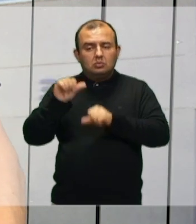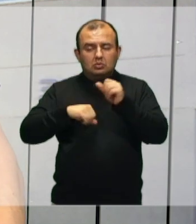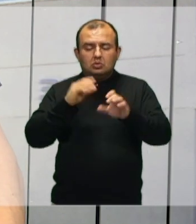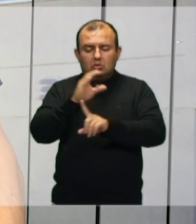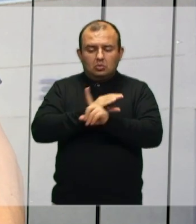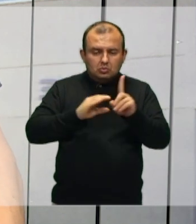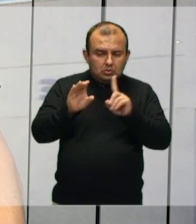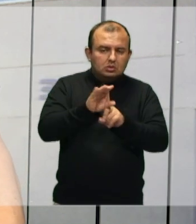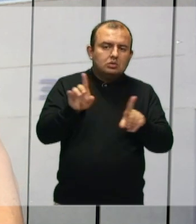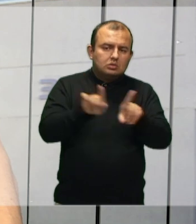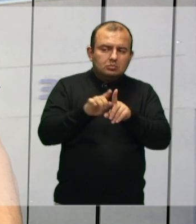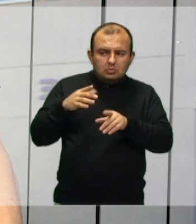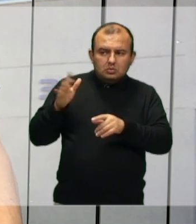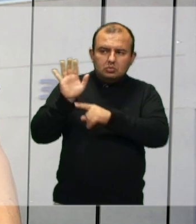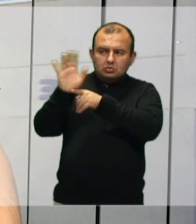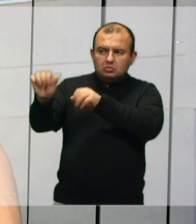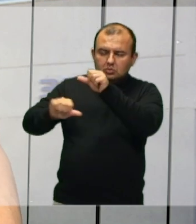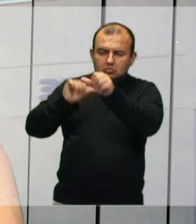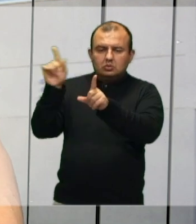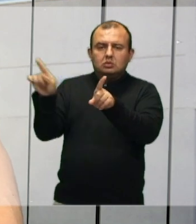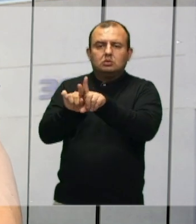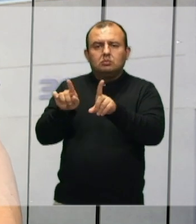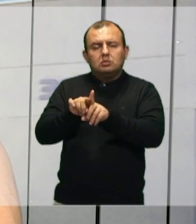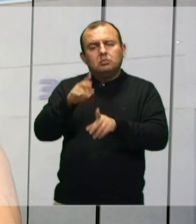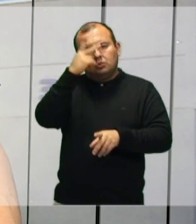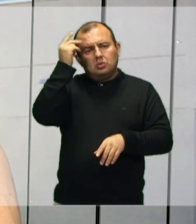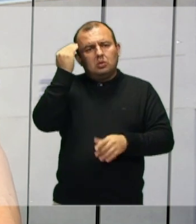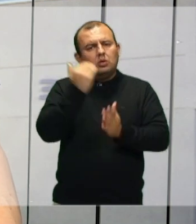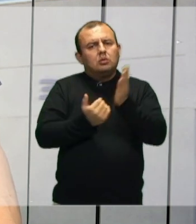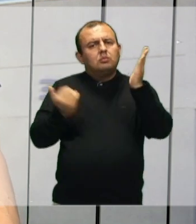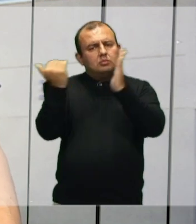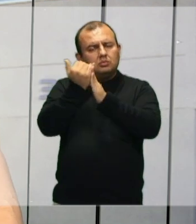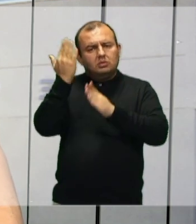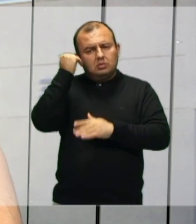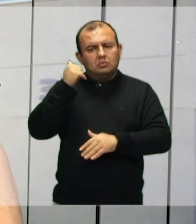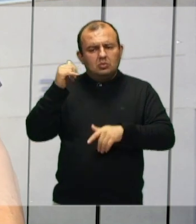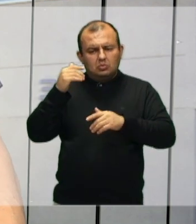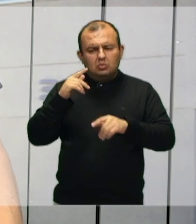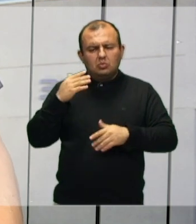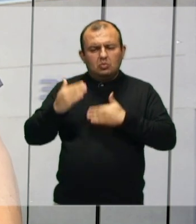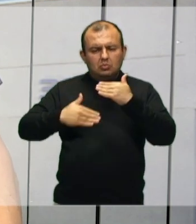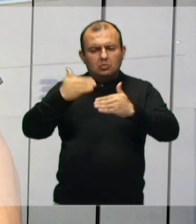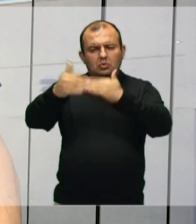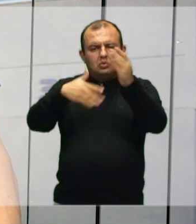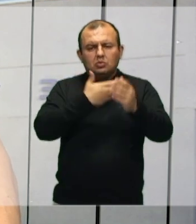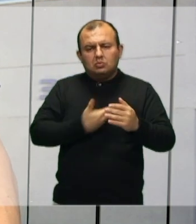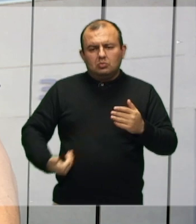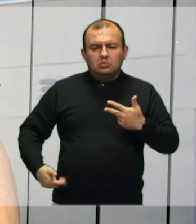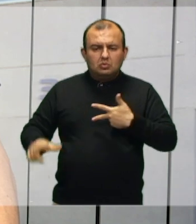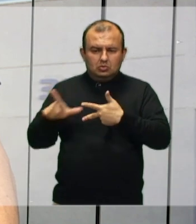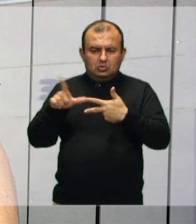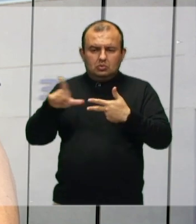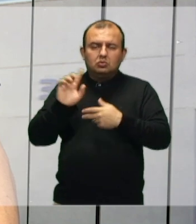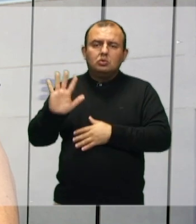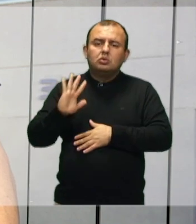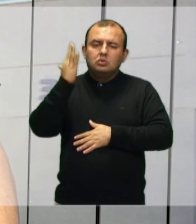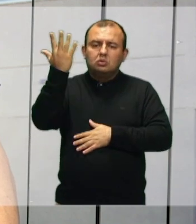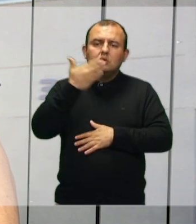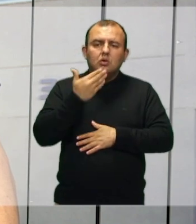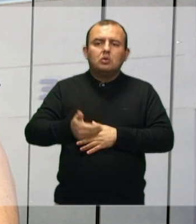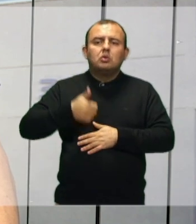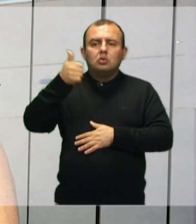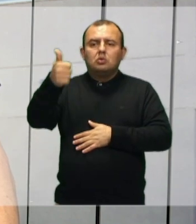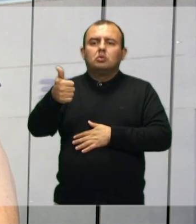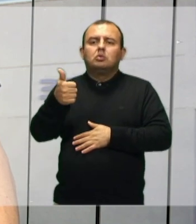comunidade. E que o quanto mais pessoas souberem dos processos públicos e legislativos que acontecem, é melhor